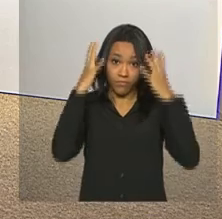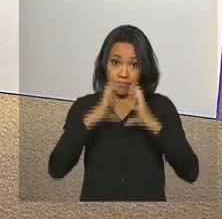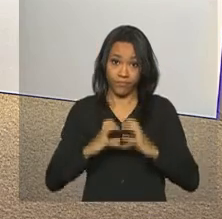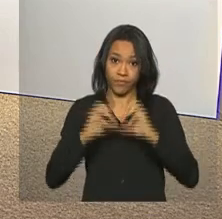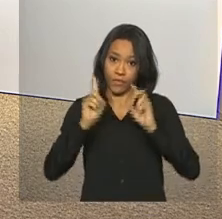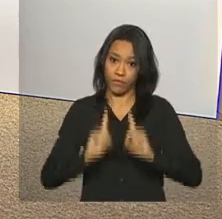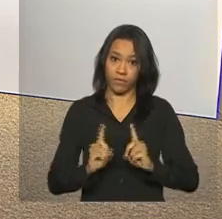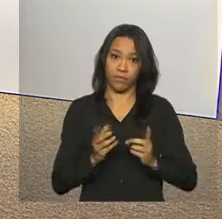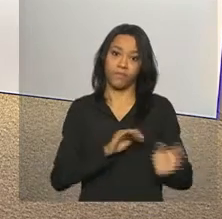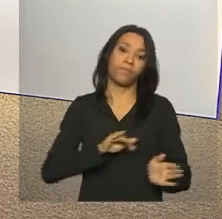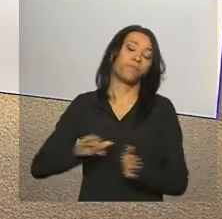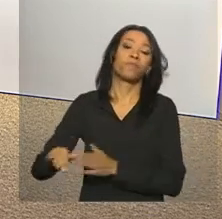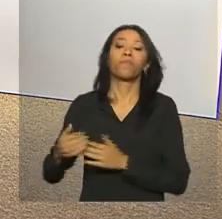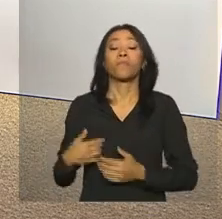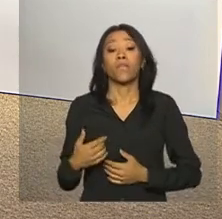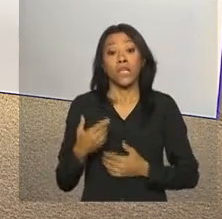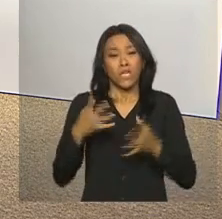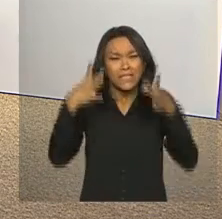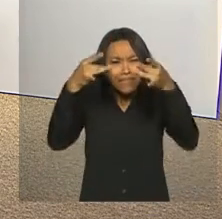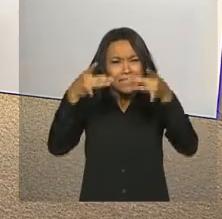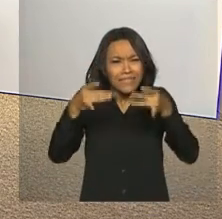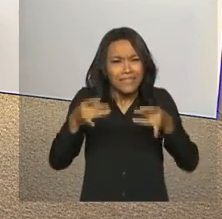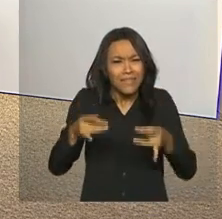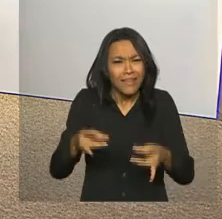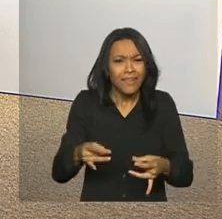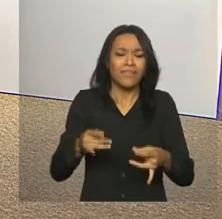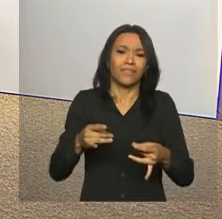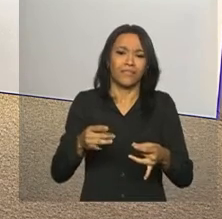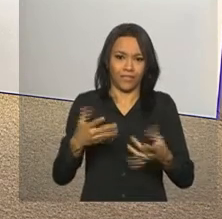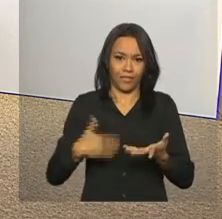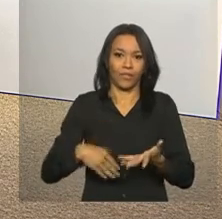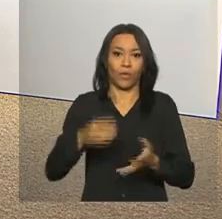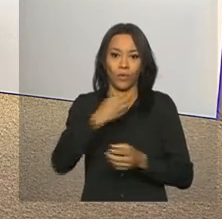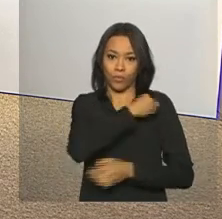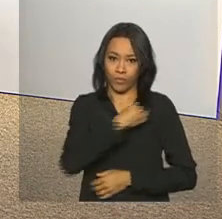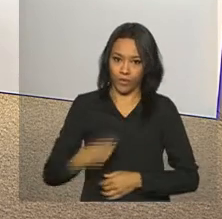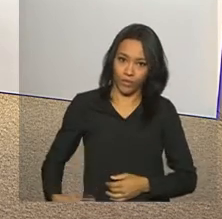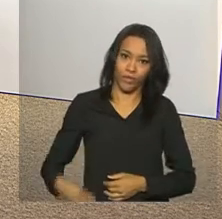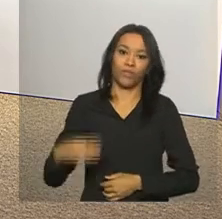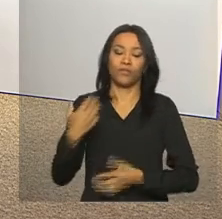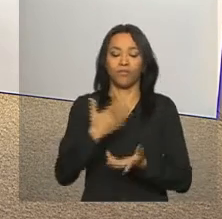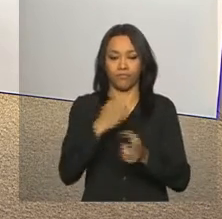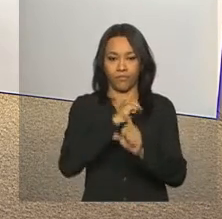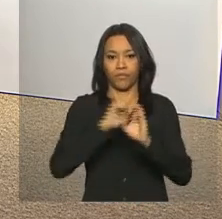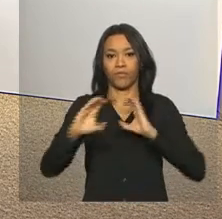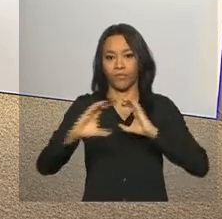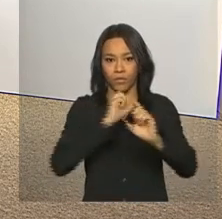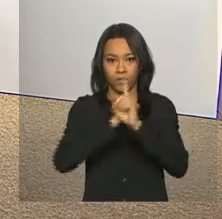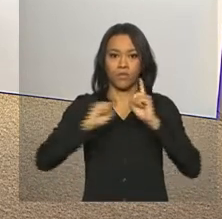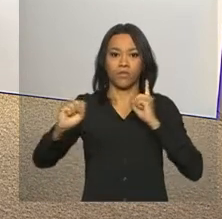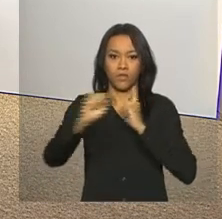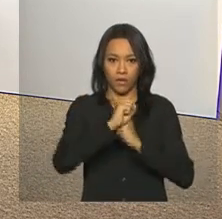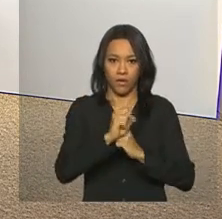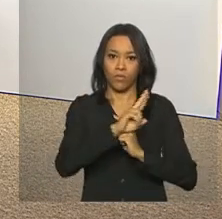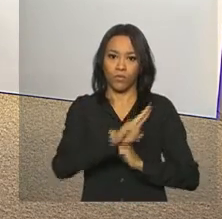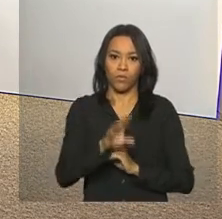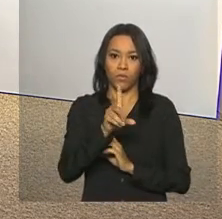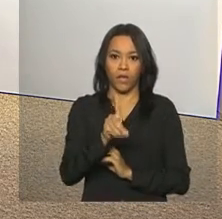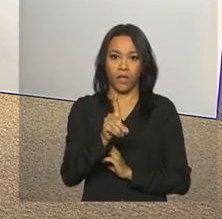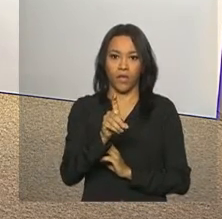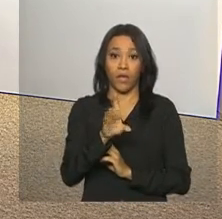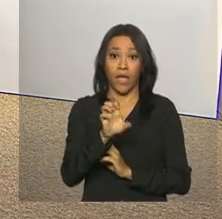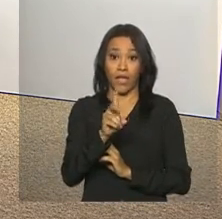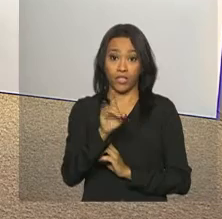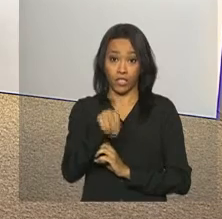A entrevista completa com o ministro-chefe da Secretaria de Comunicação Social da Presidência da República, Edinho Silva, se